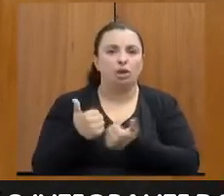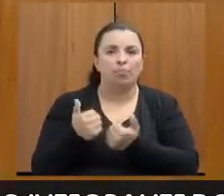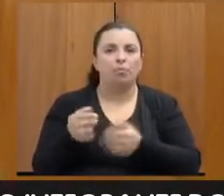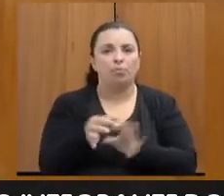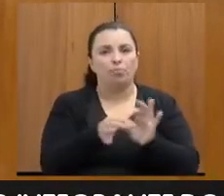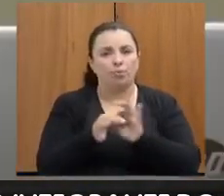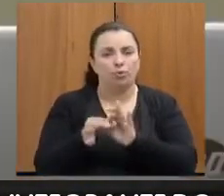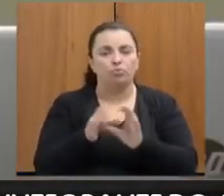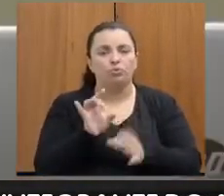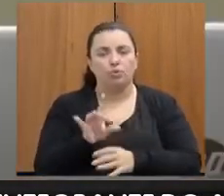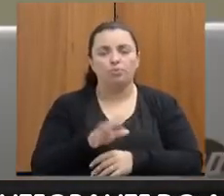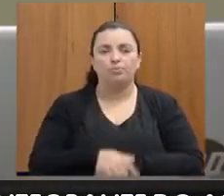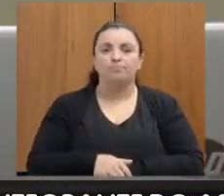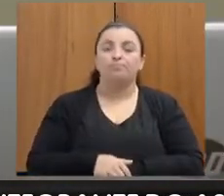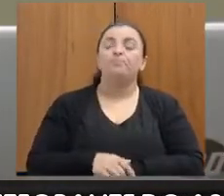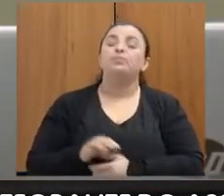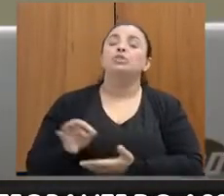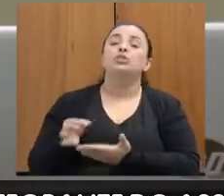Em Diamantina,